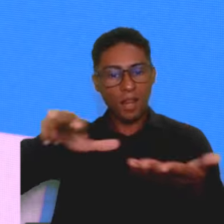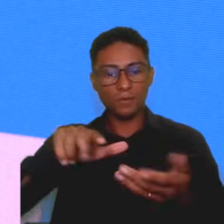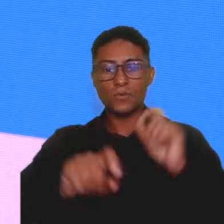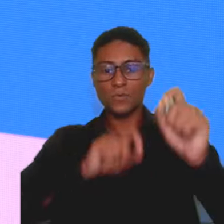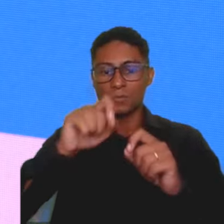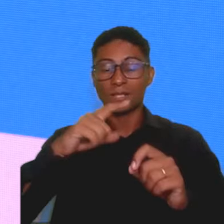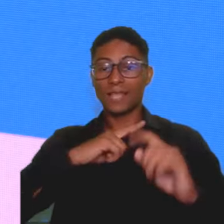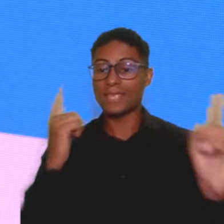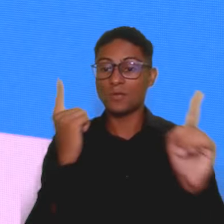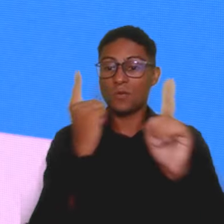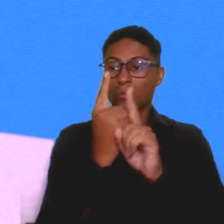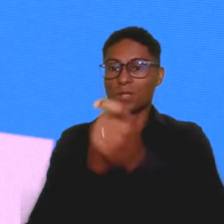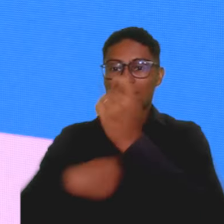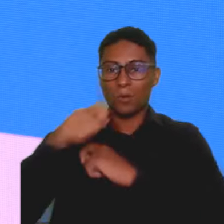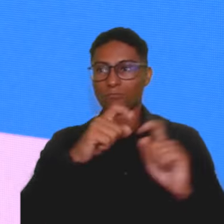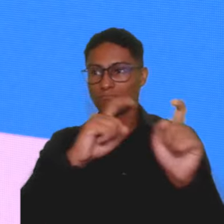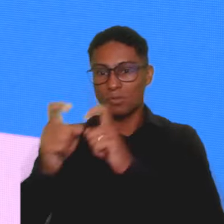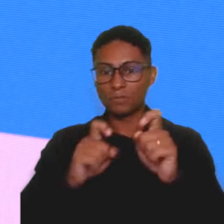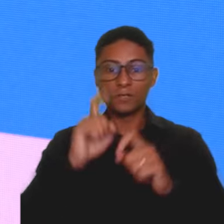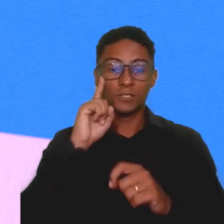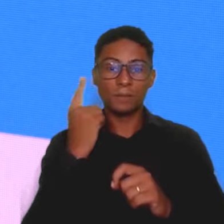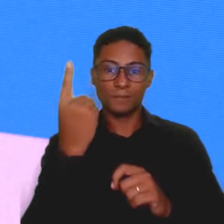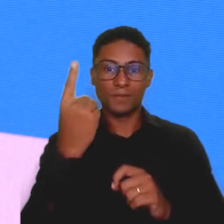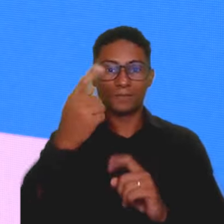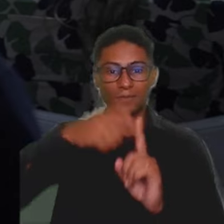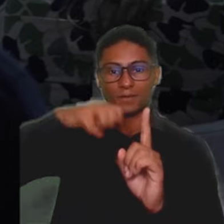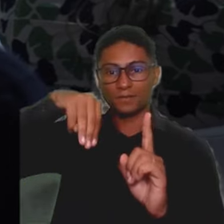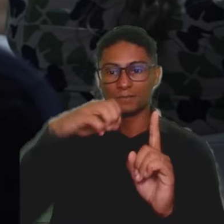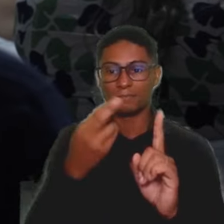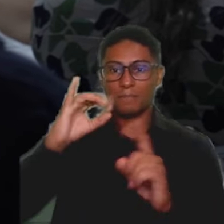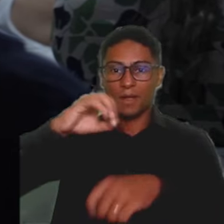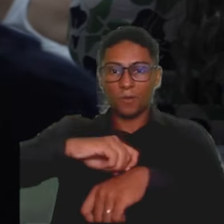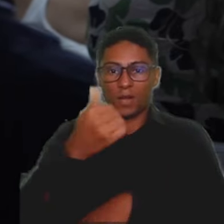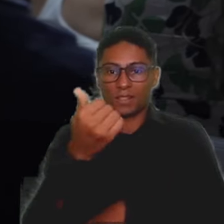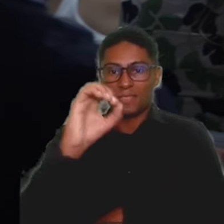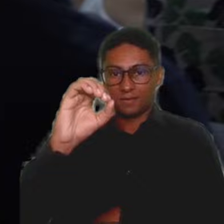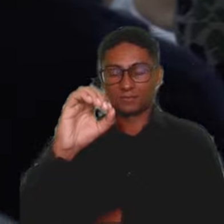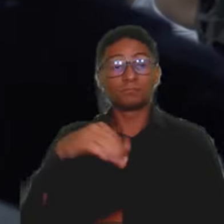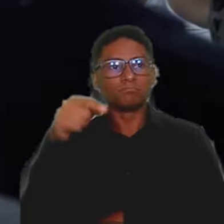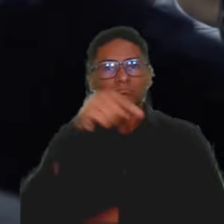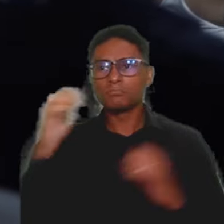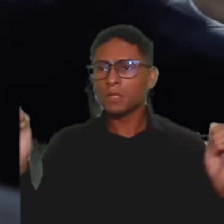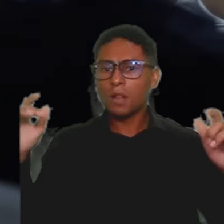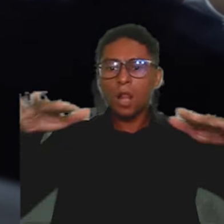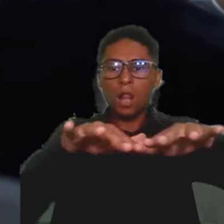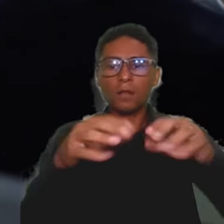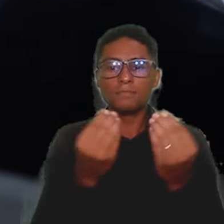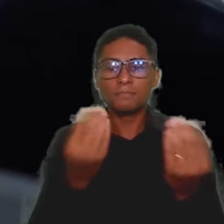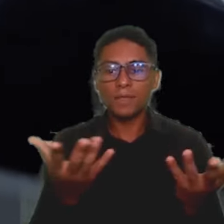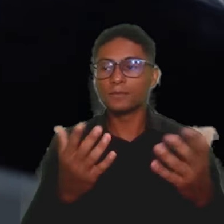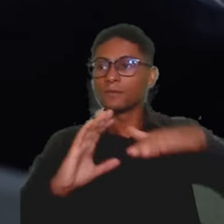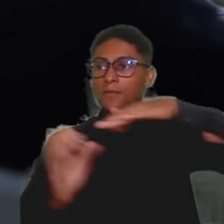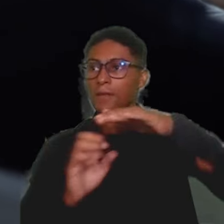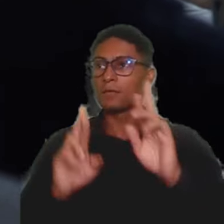elas o Encontro de Negócios no dia 1º de maio, às 10 horas. O encontro será uma grande oportunidade para que produtores